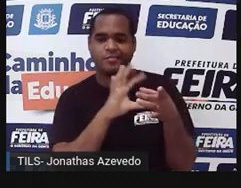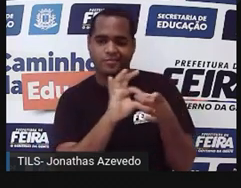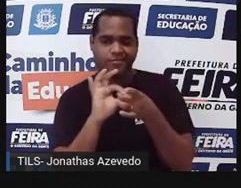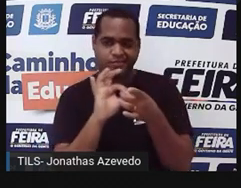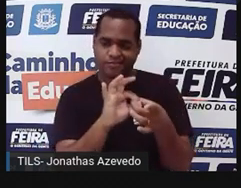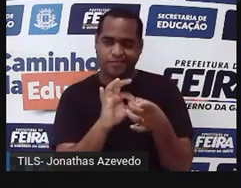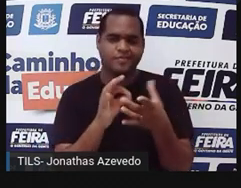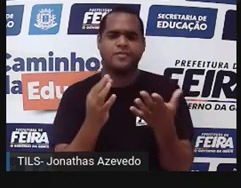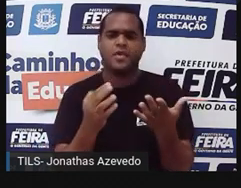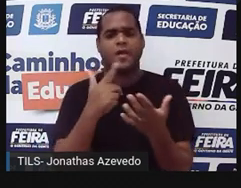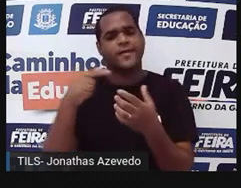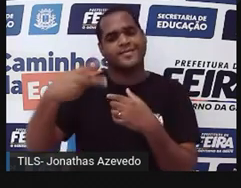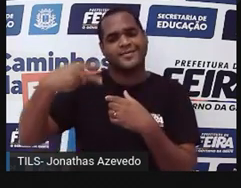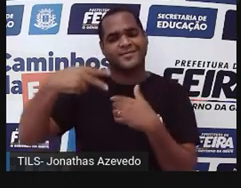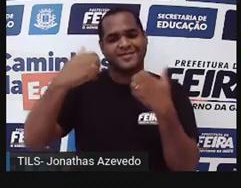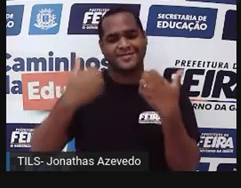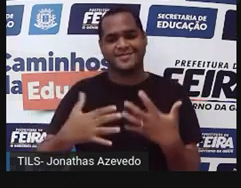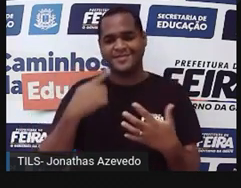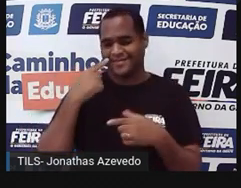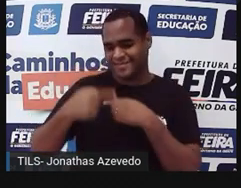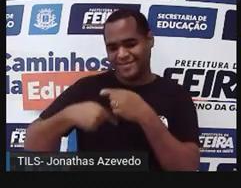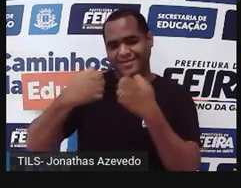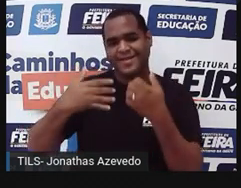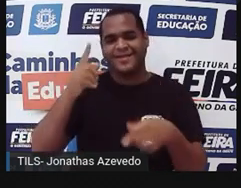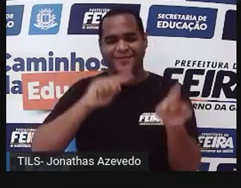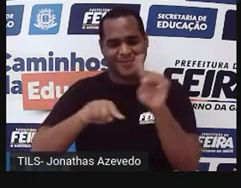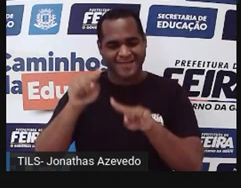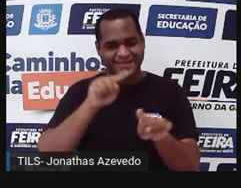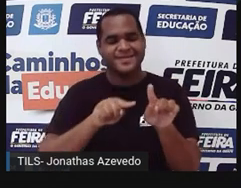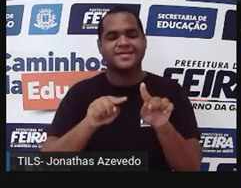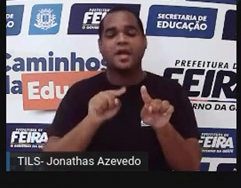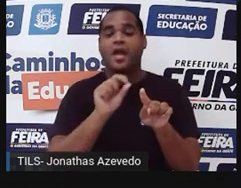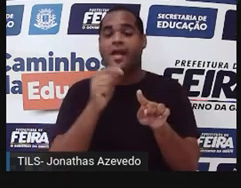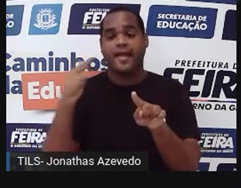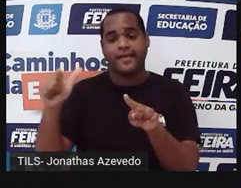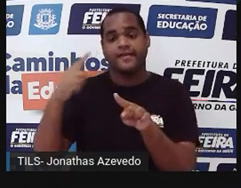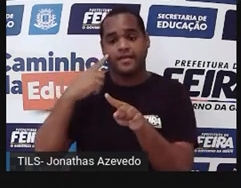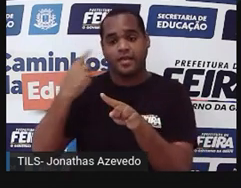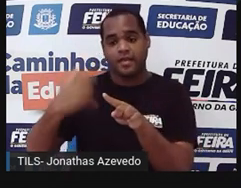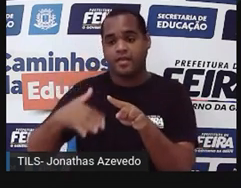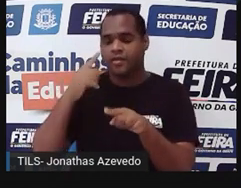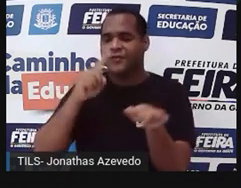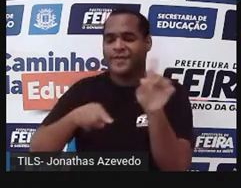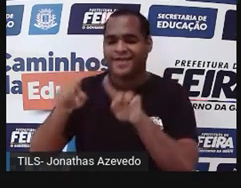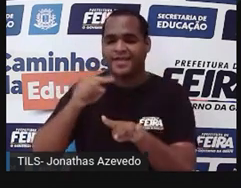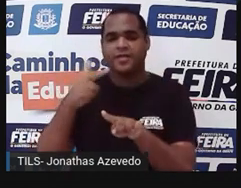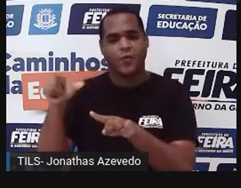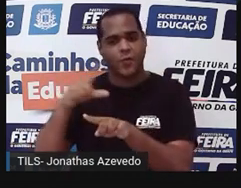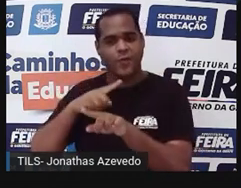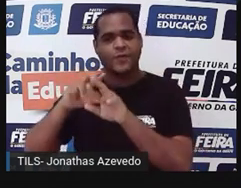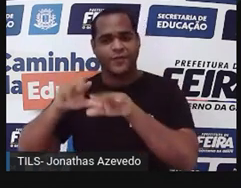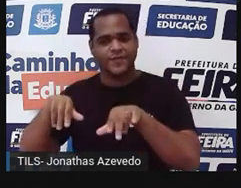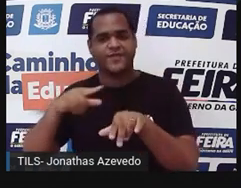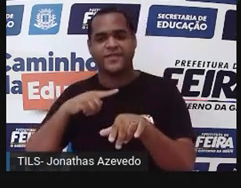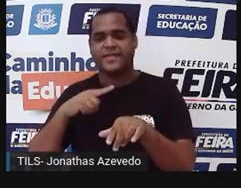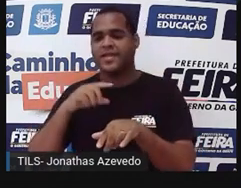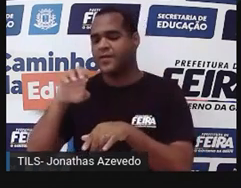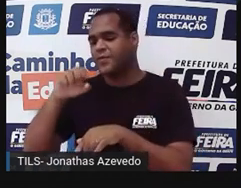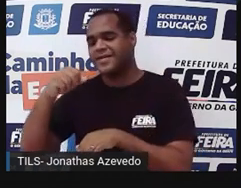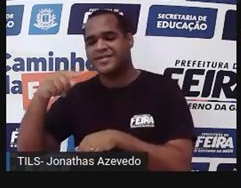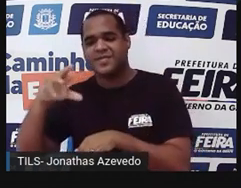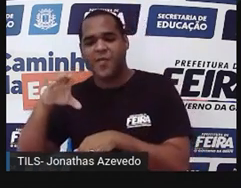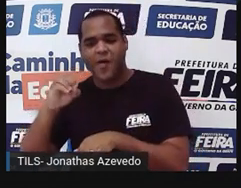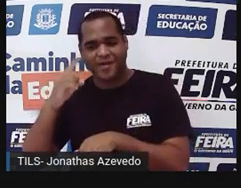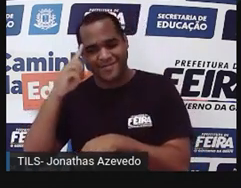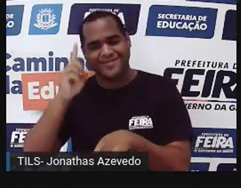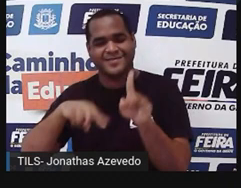E a segunda coisa é a geração que é dominante. Enquanto nas briófitas, o gametófito é dominante, nas pteridófitas é o esporófito que é